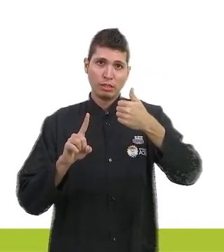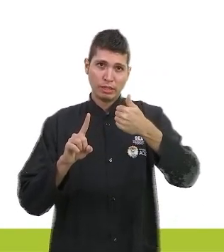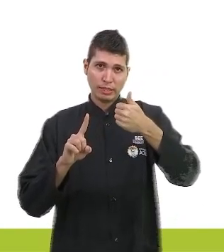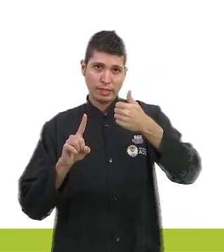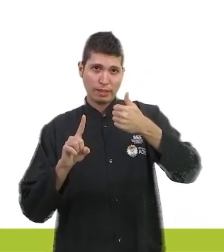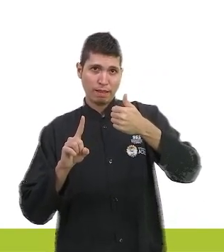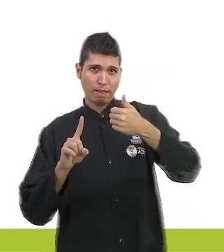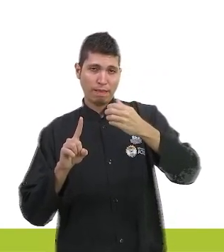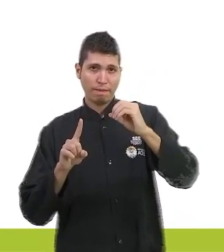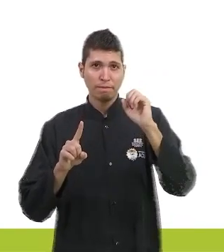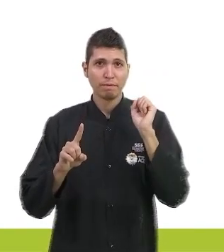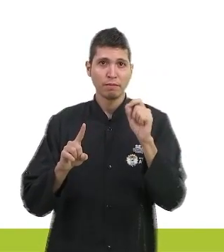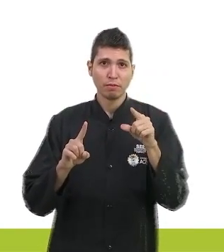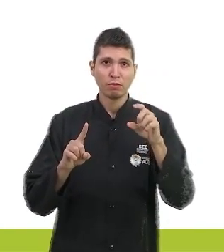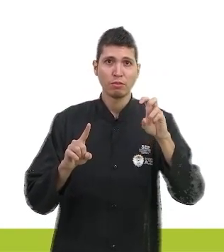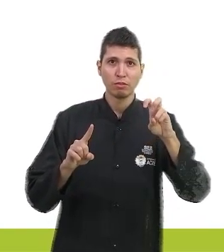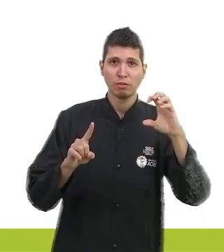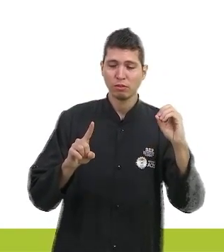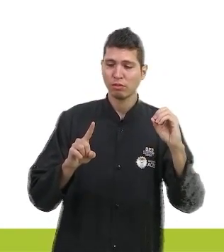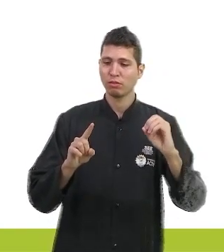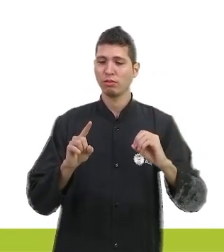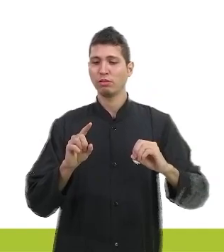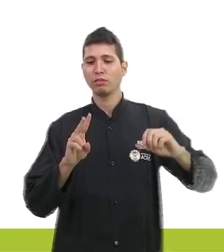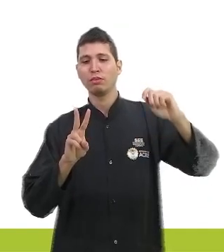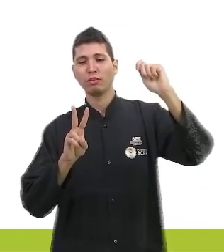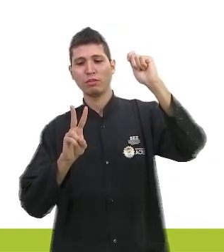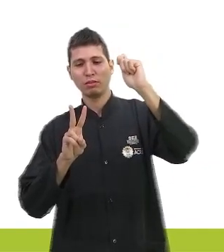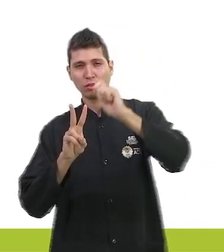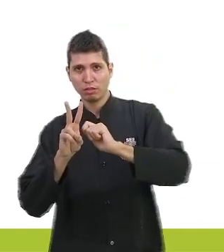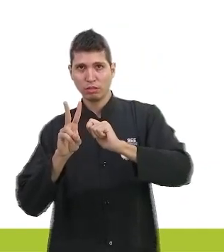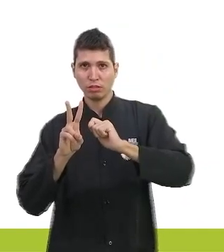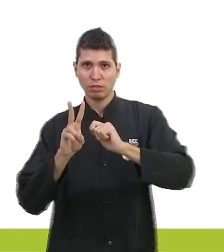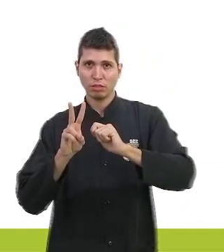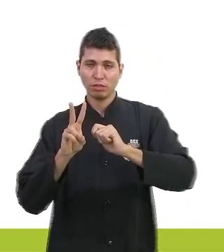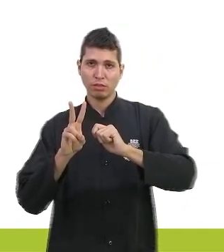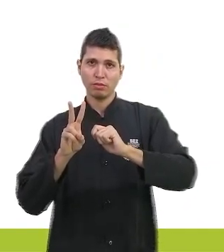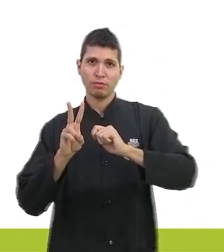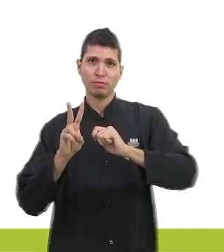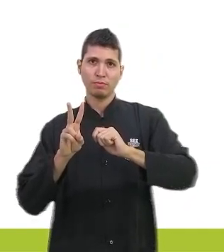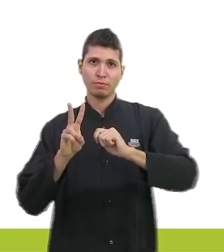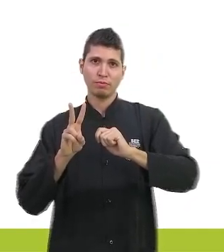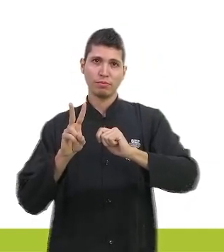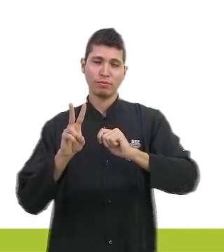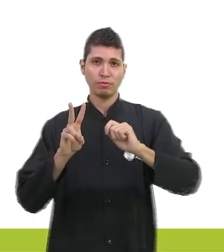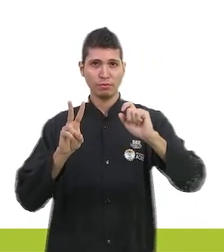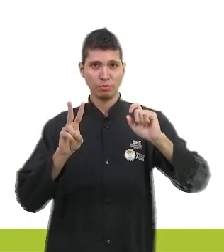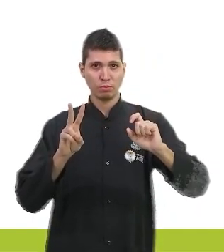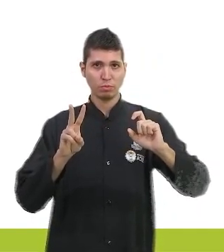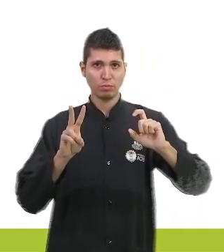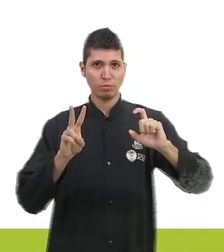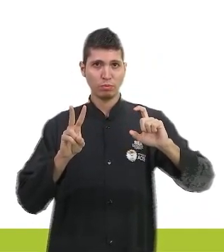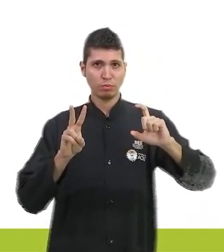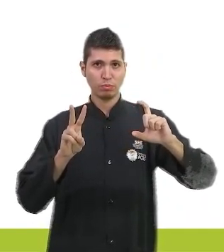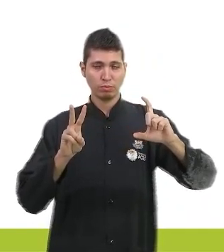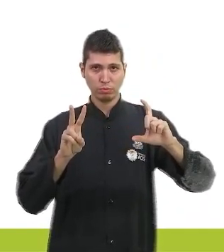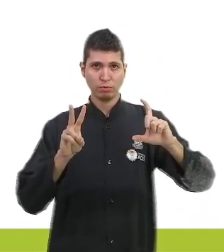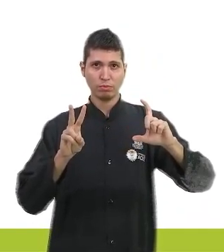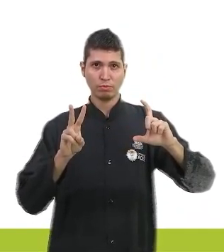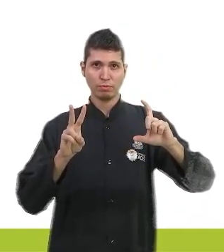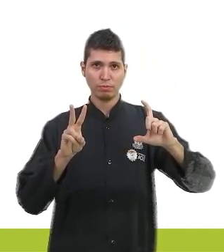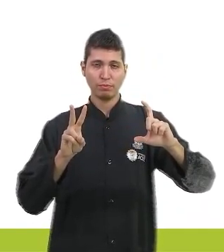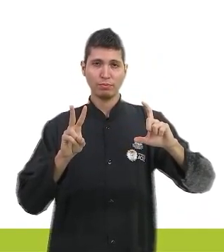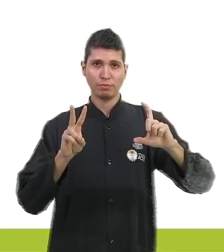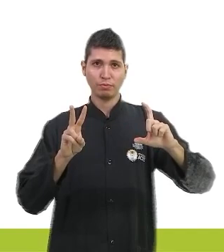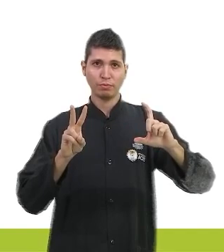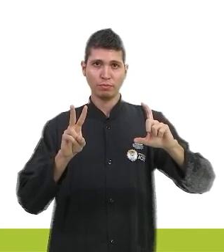Com o primeiro rendimento, no segundo mês, os 0,5% vão incidir sobre os R 10.050, não sobre os R 10.000 inicial.